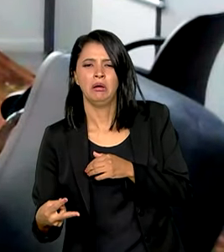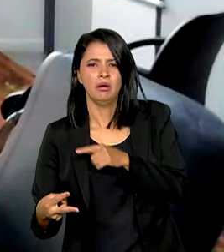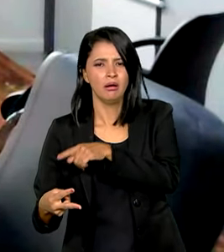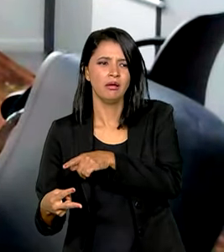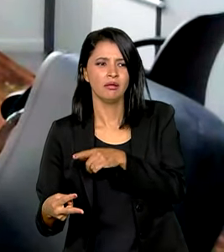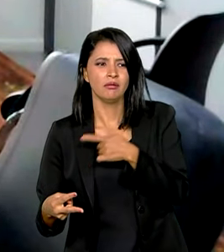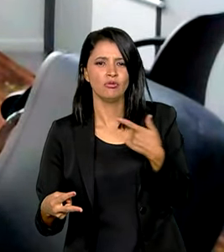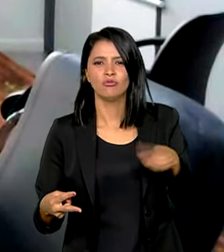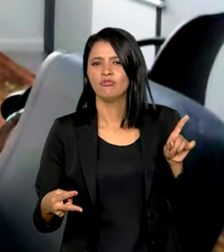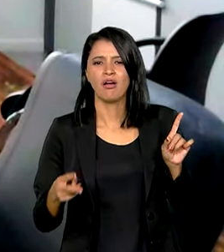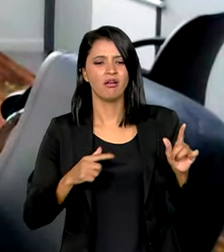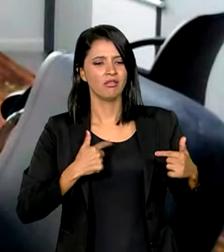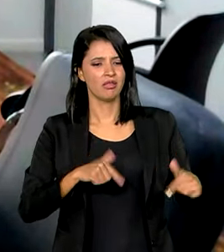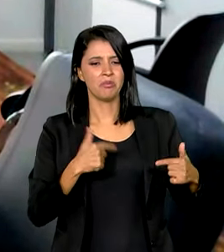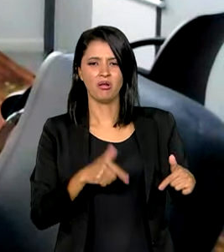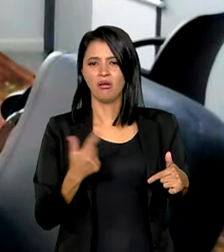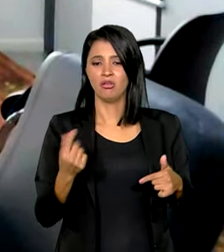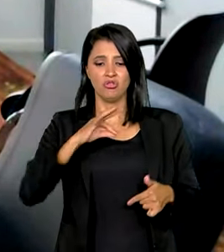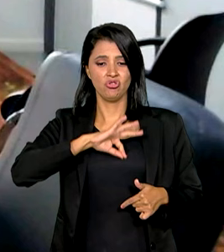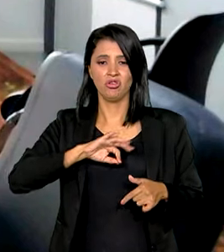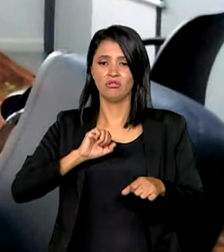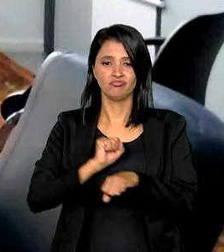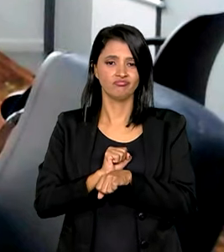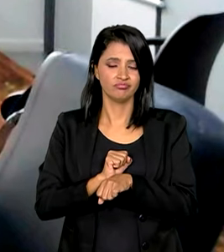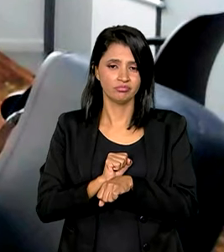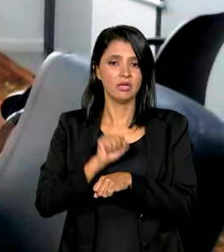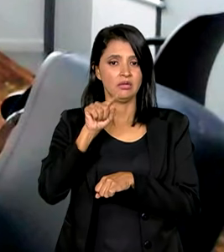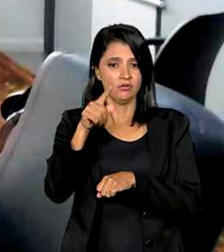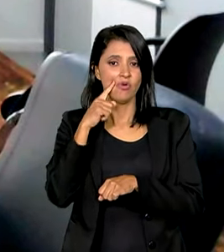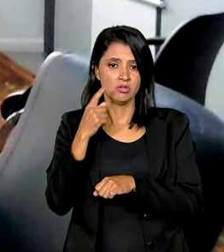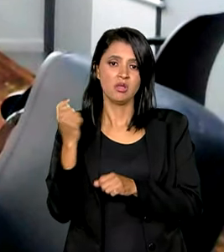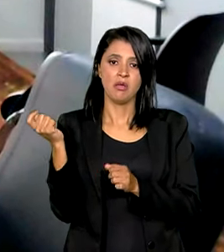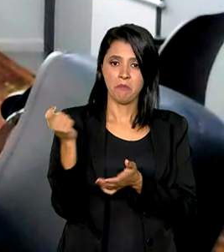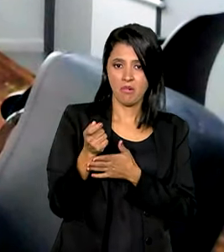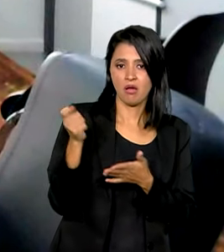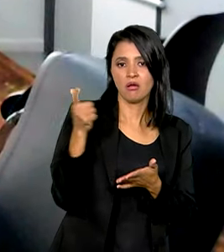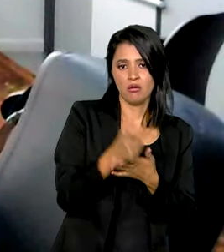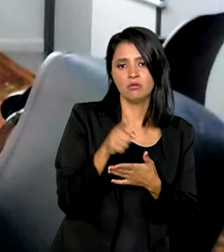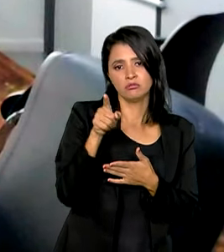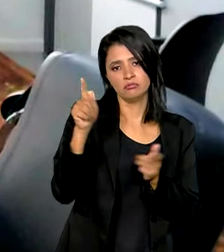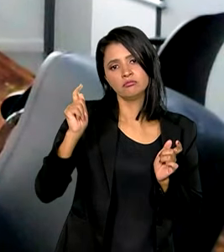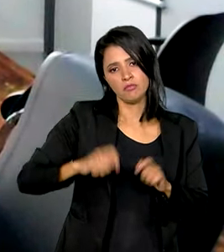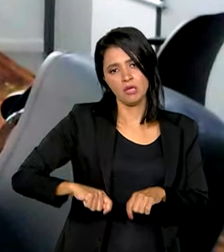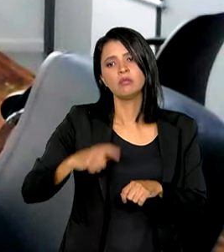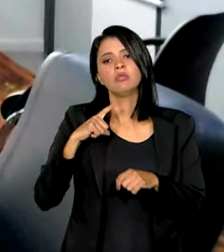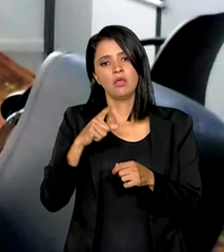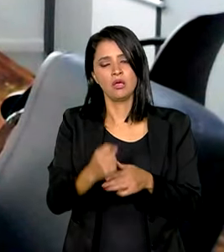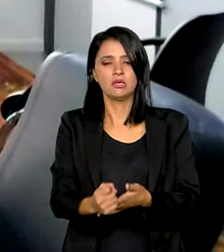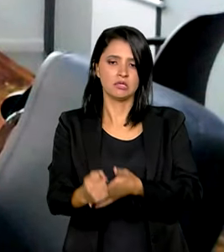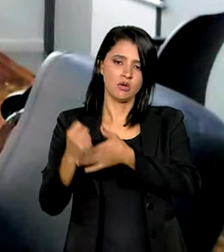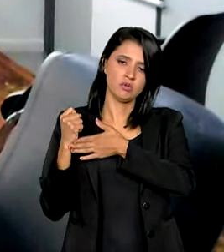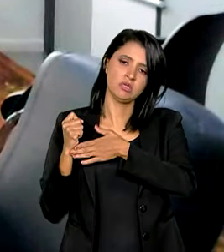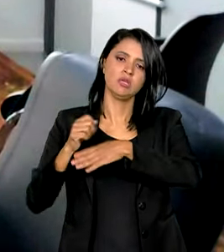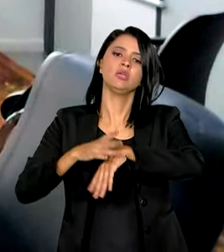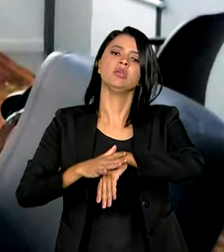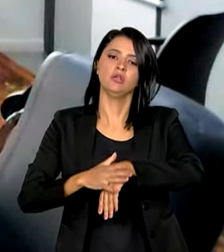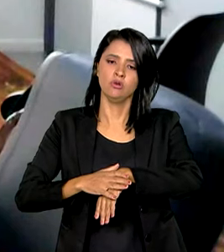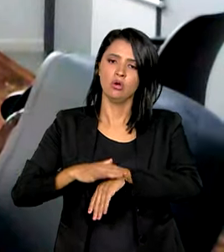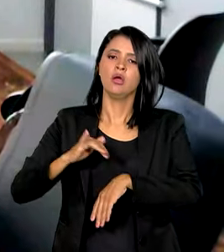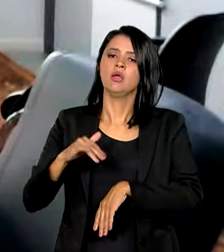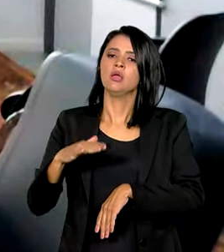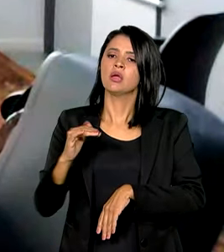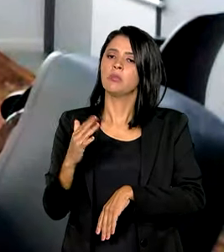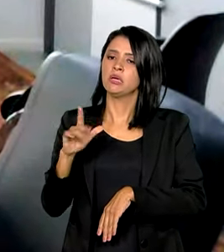fica sem trabalhar e fica sem renda. Quando você está contribuindo, você vai ter o auxílio-doença, esse auxílio-incapacidade, para